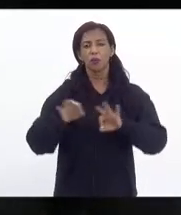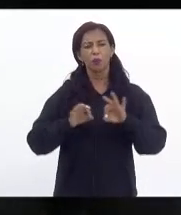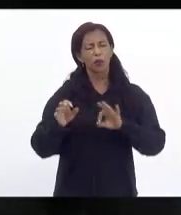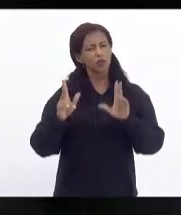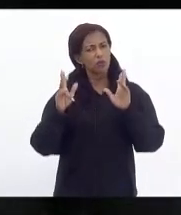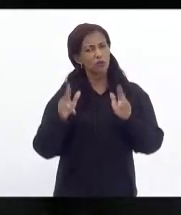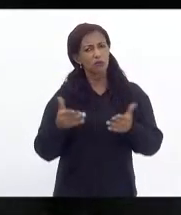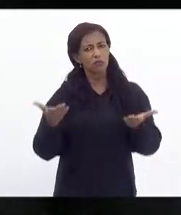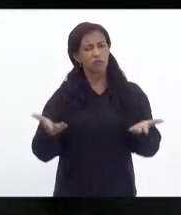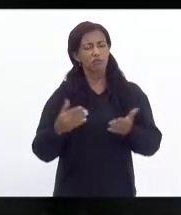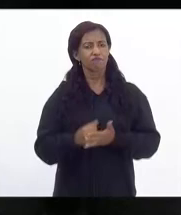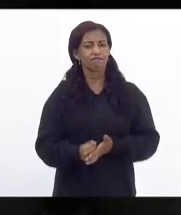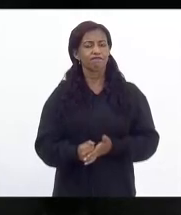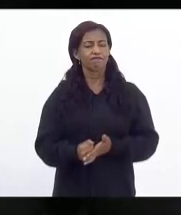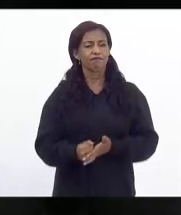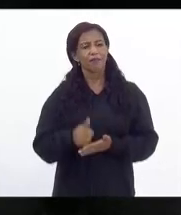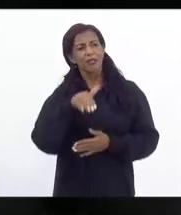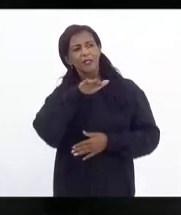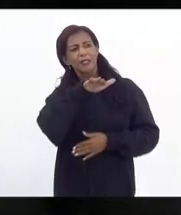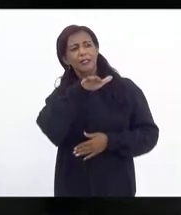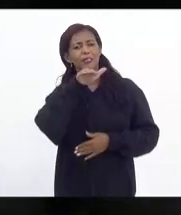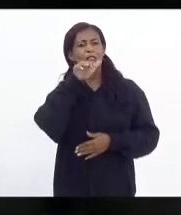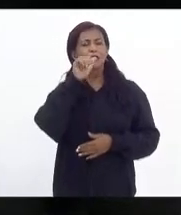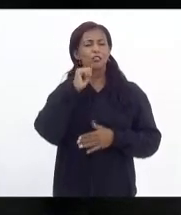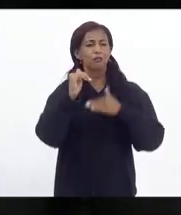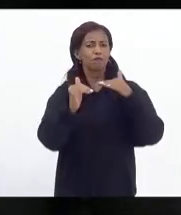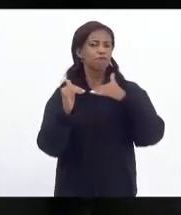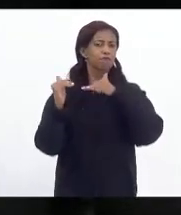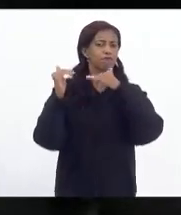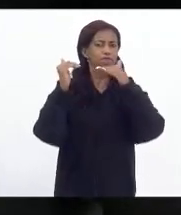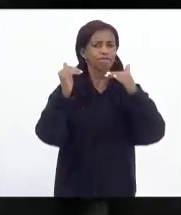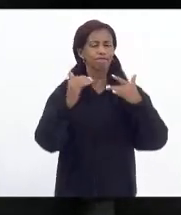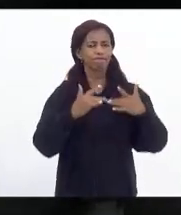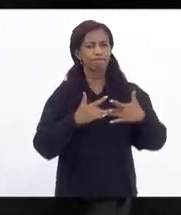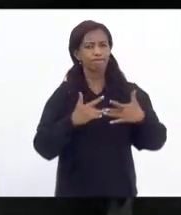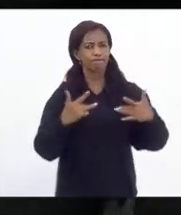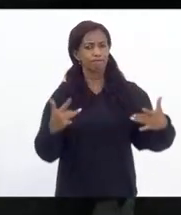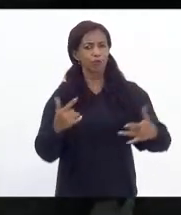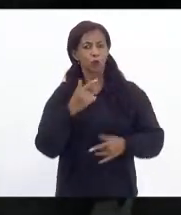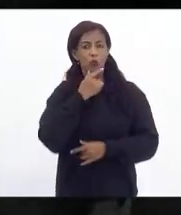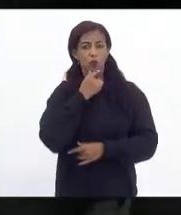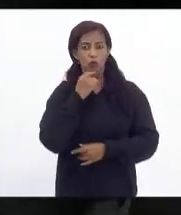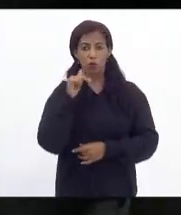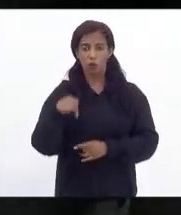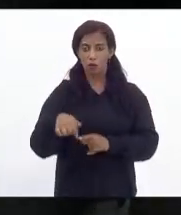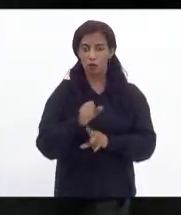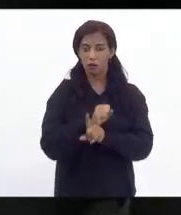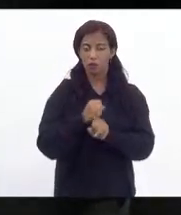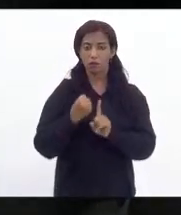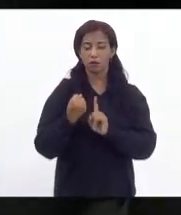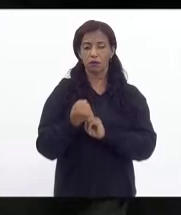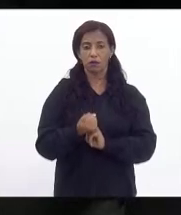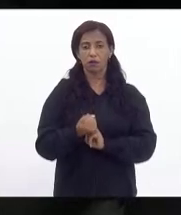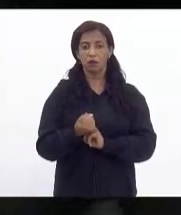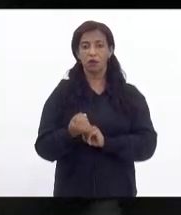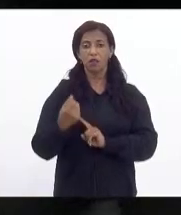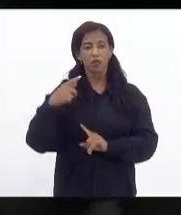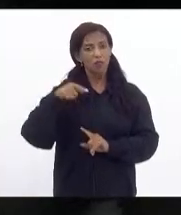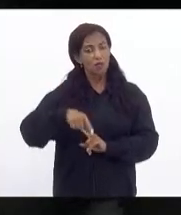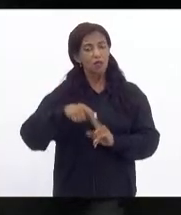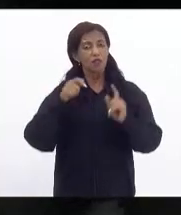esse ele é um chamado sobretudo a sensibilização dos homens na nossa sociedade e dos